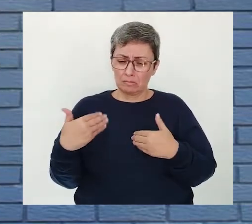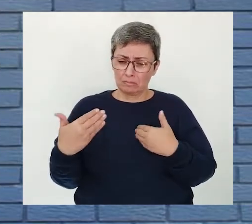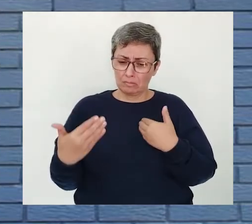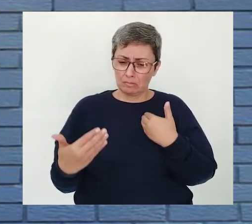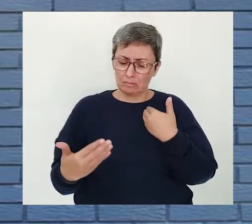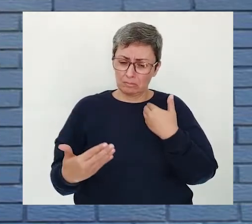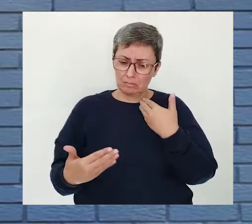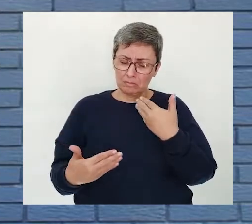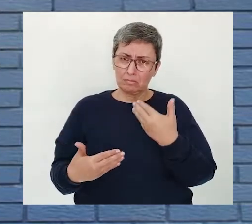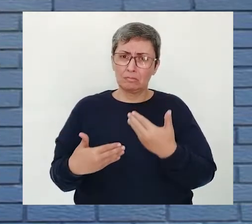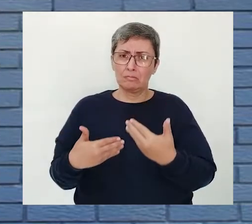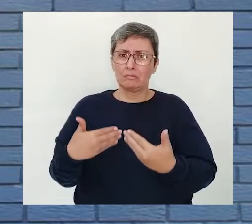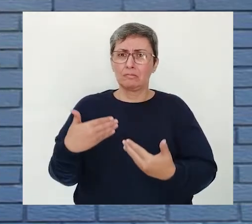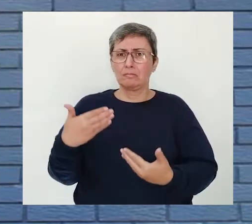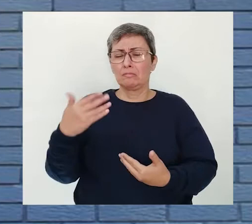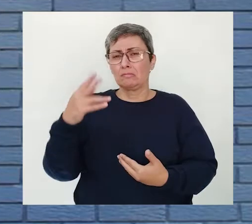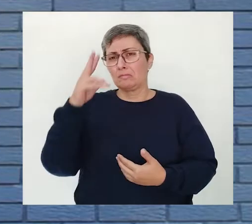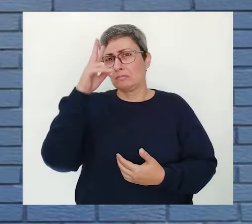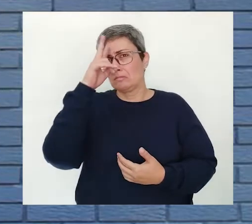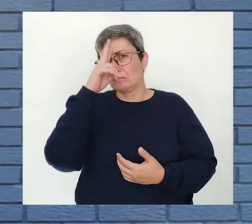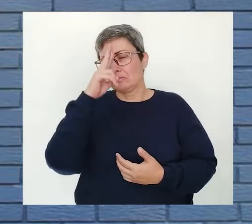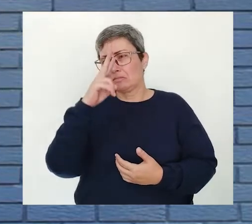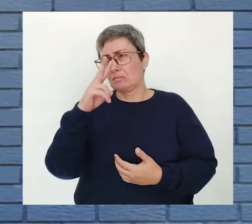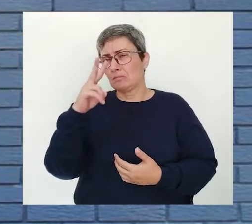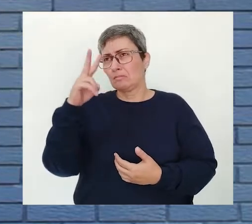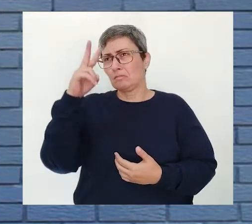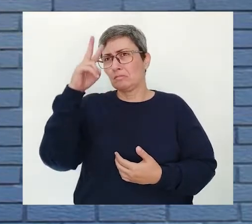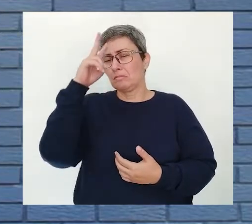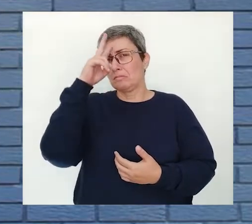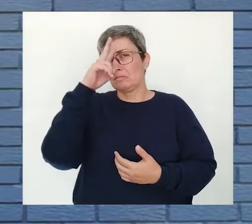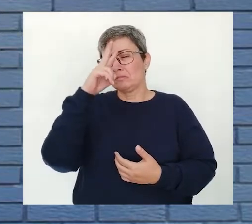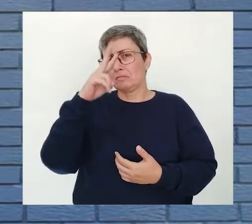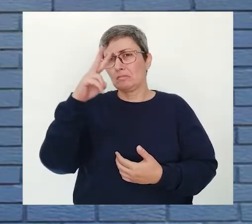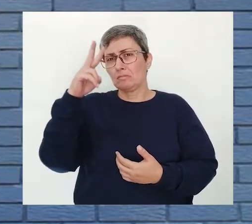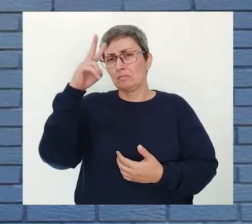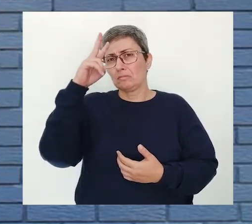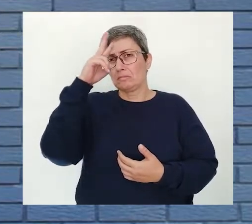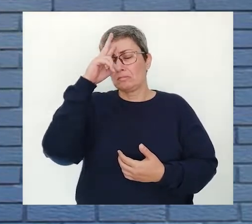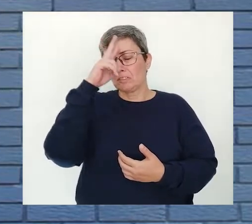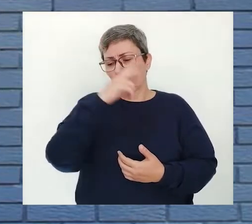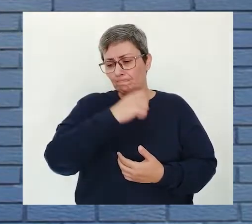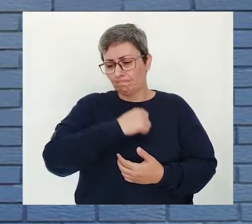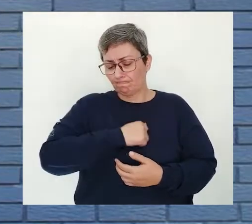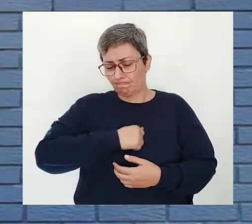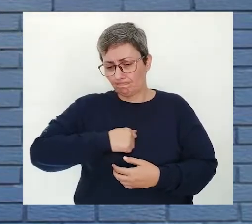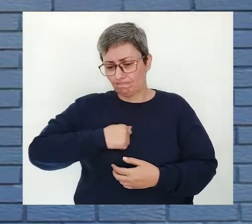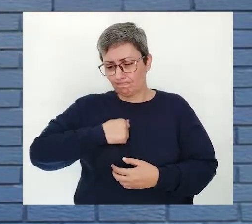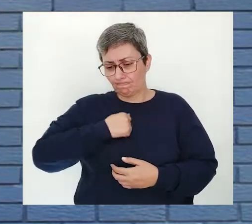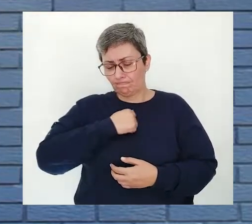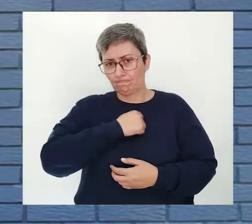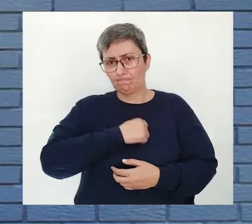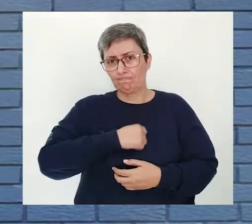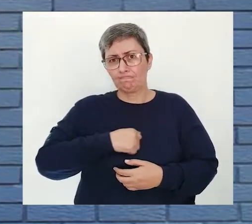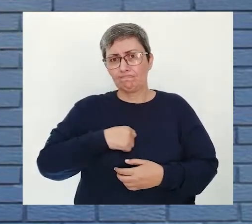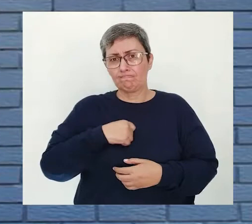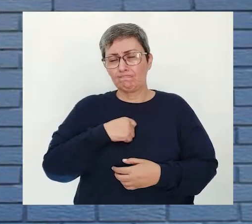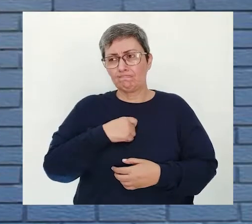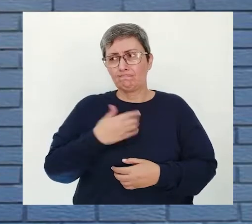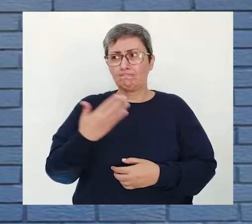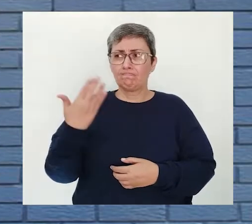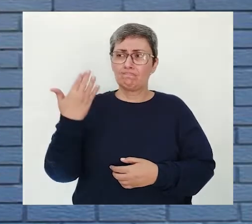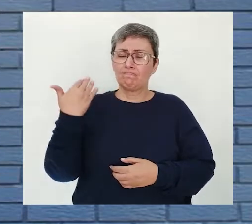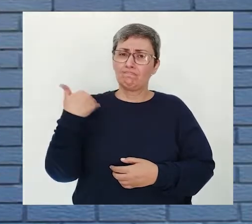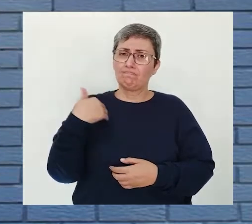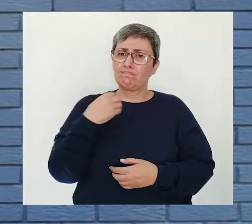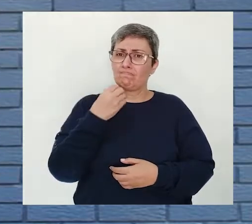Caminham as lembranças Com saudades Do que era bom